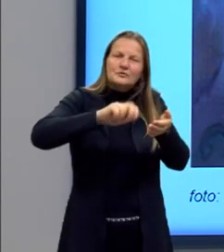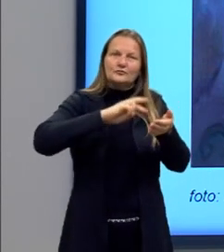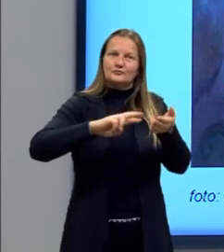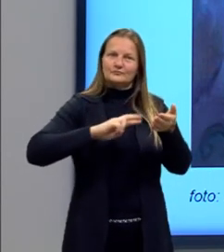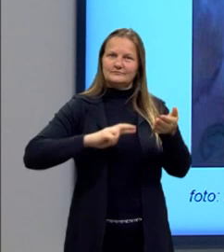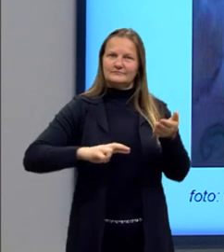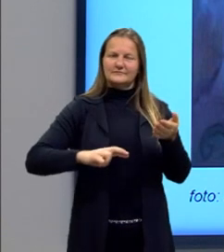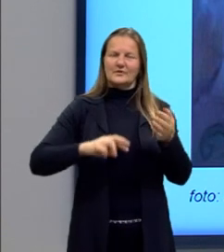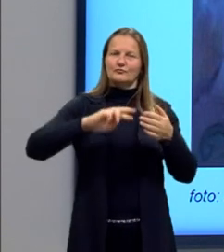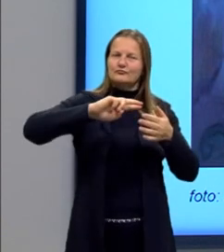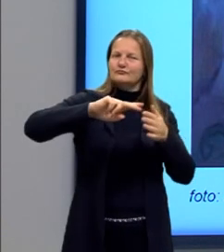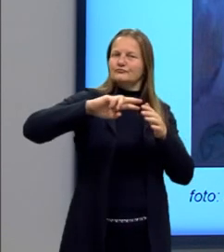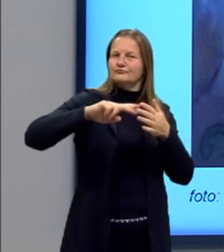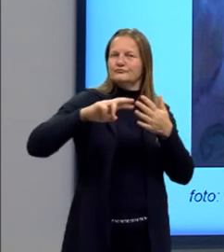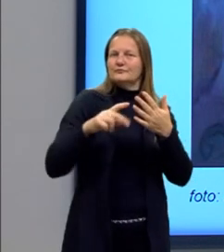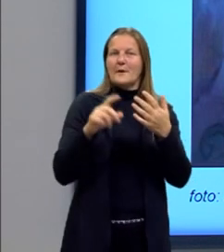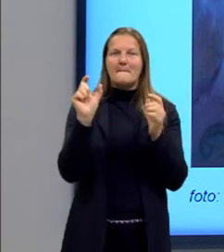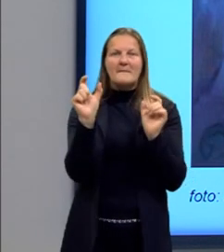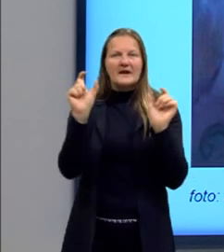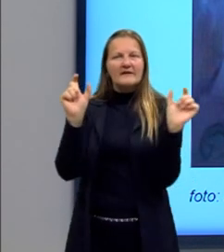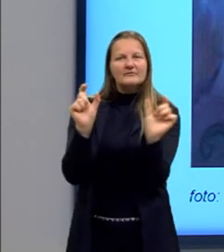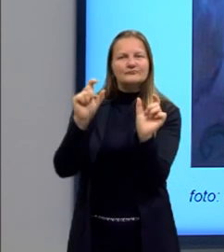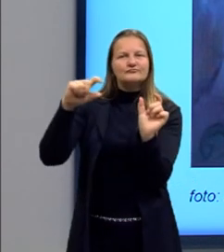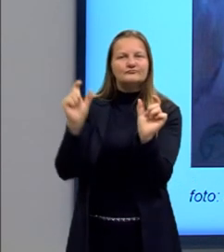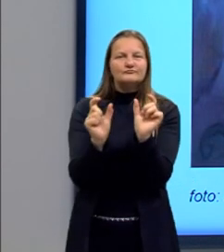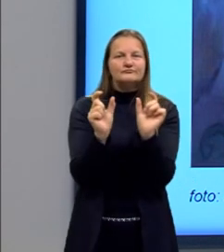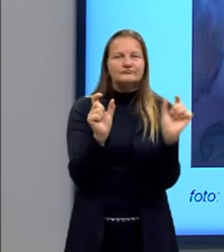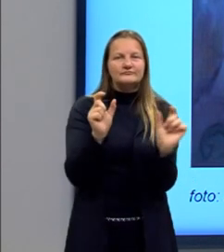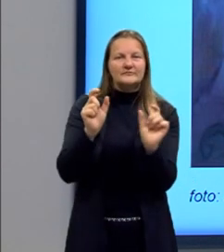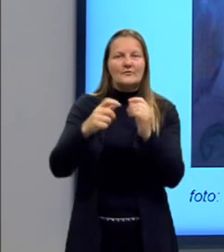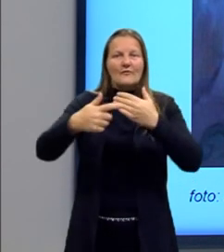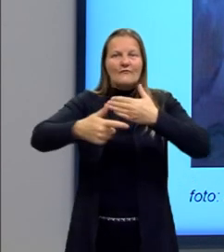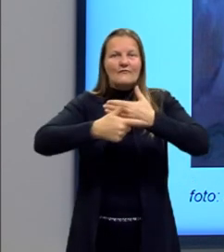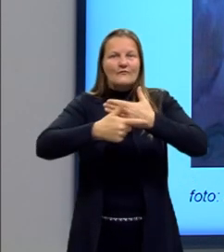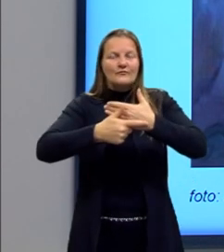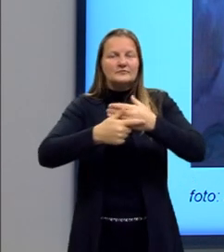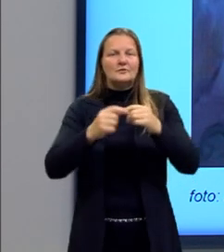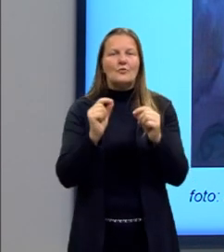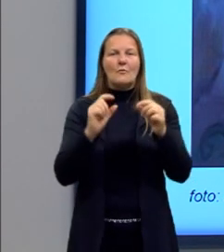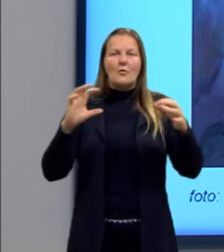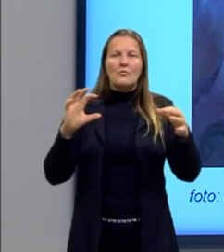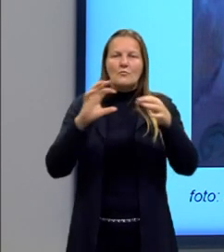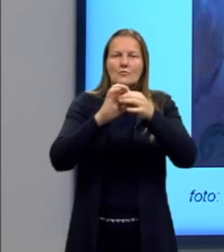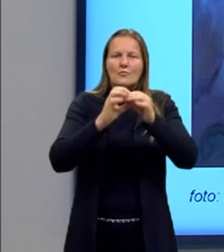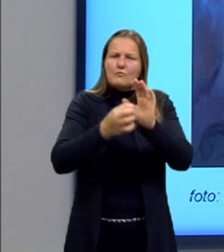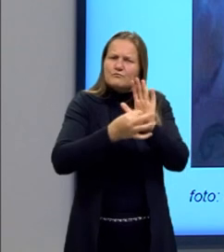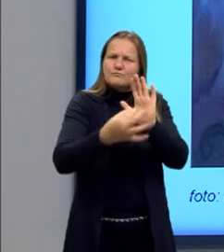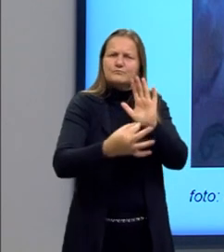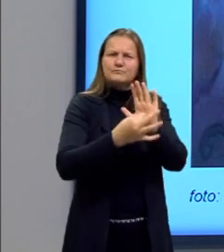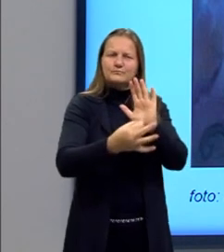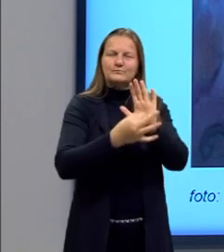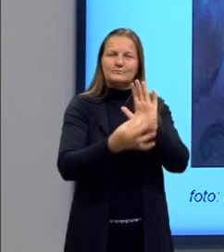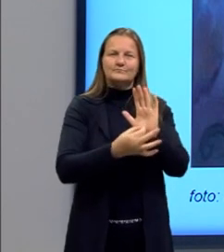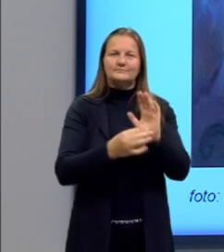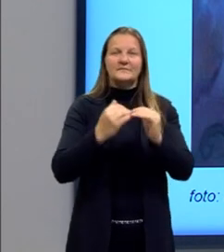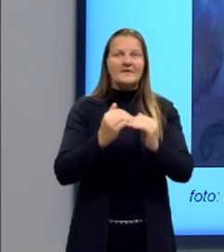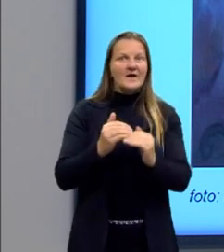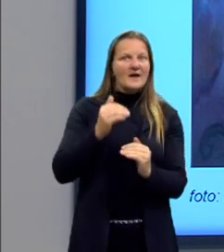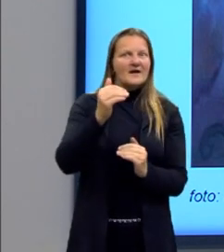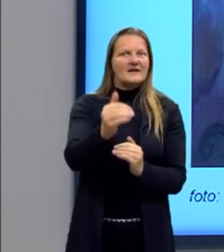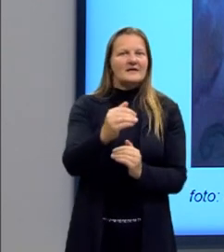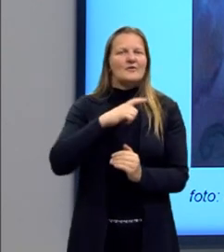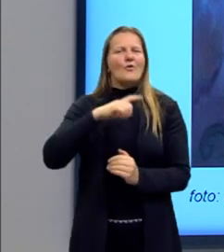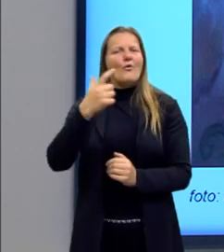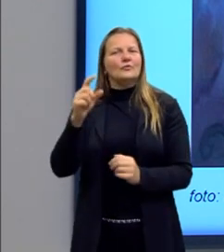variada as palavras que fazem função de operadores argumentativos, além de